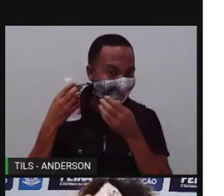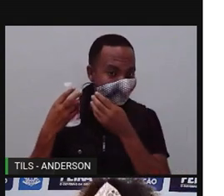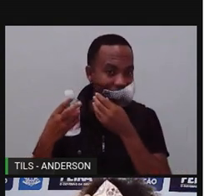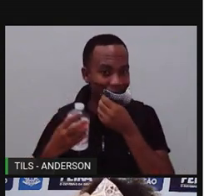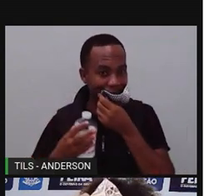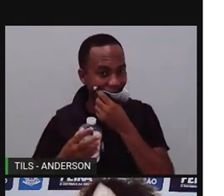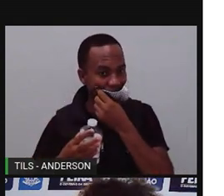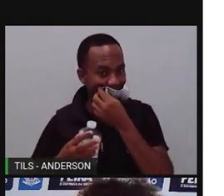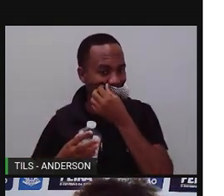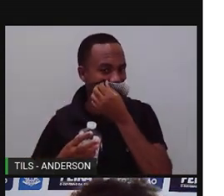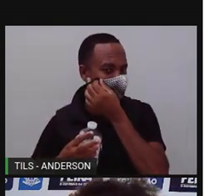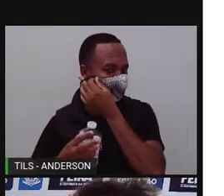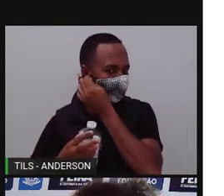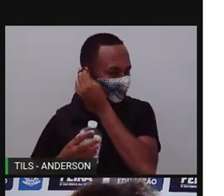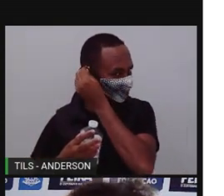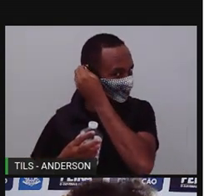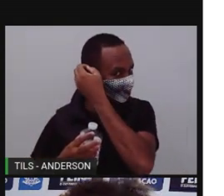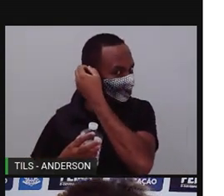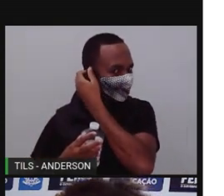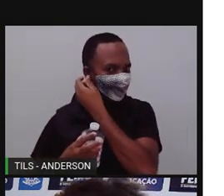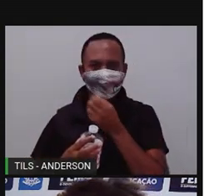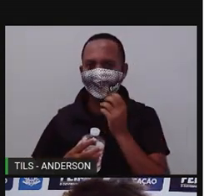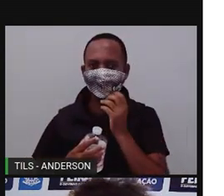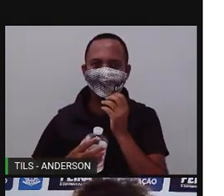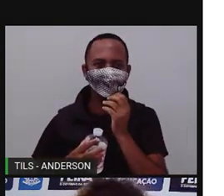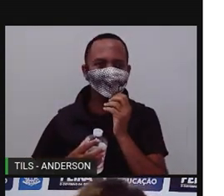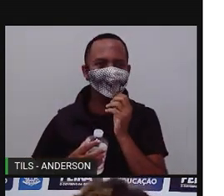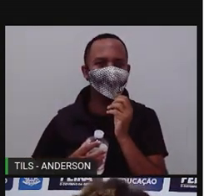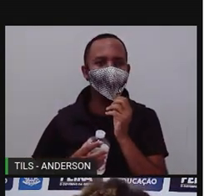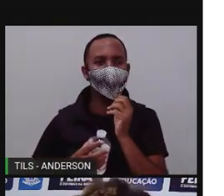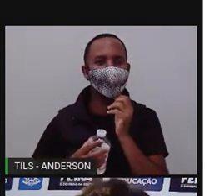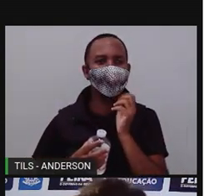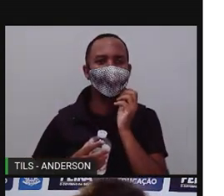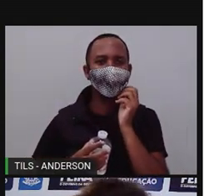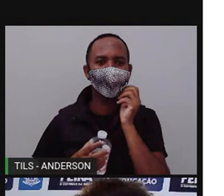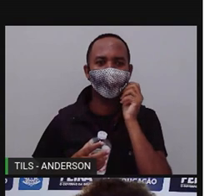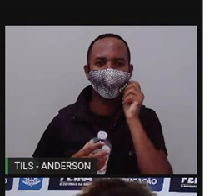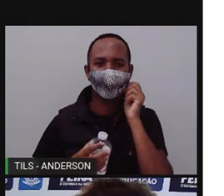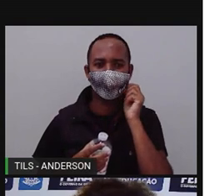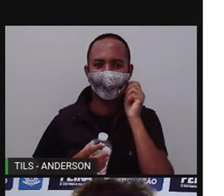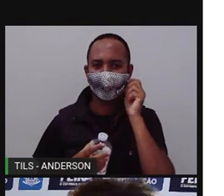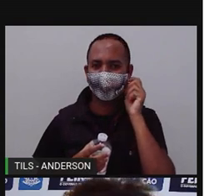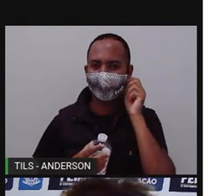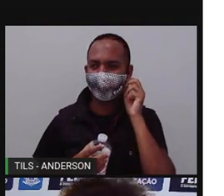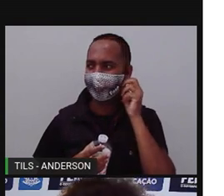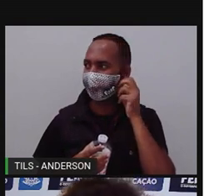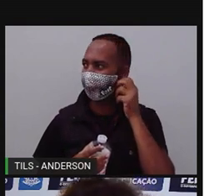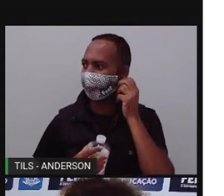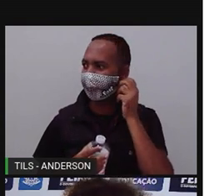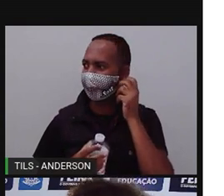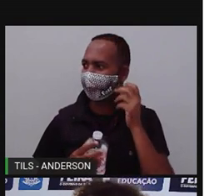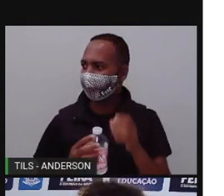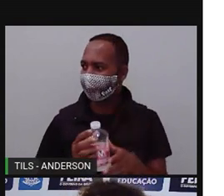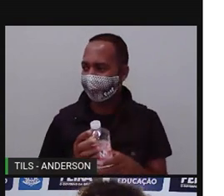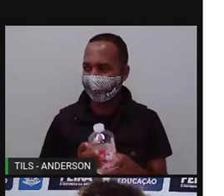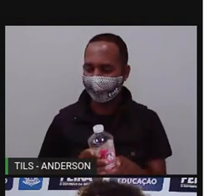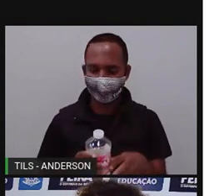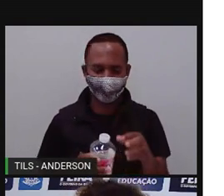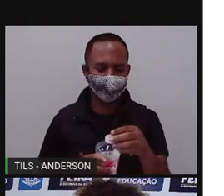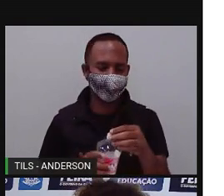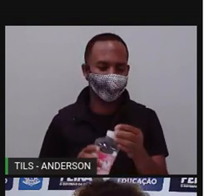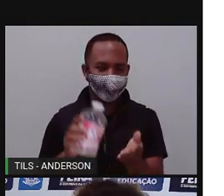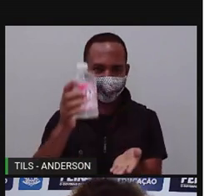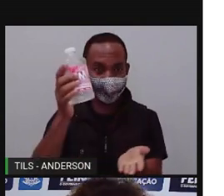Ó, máscara pra ele não dizer nada. Eu já vim toda... Máscara de caveira, Anderson. Álcool. Então,